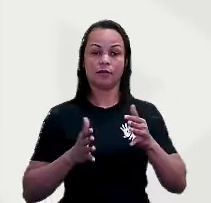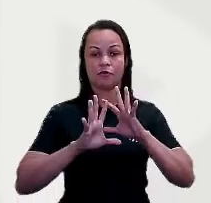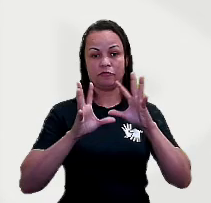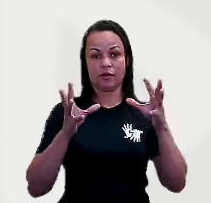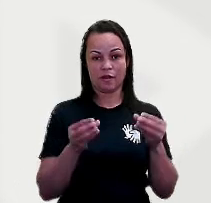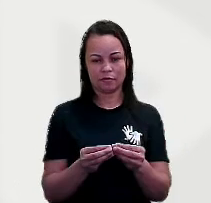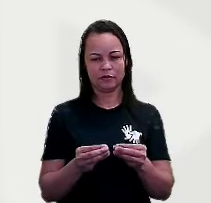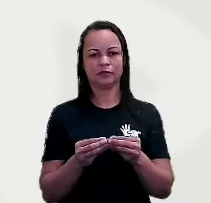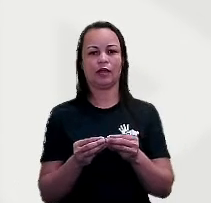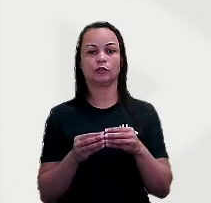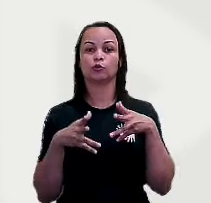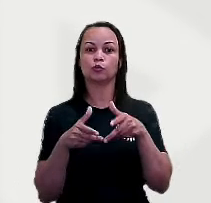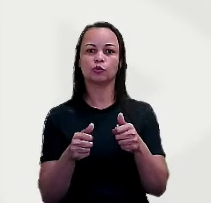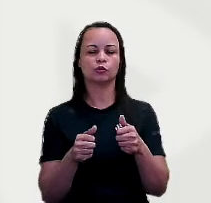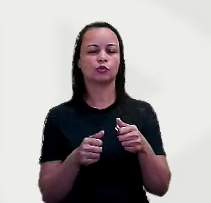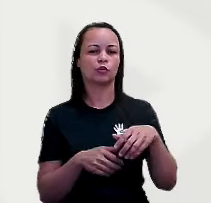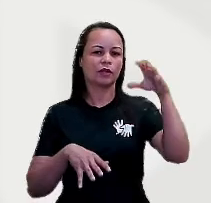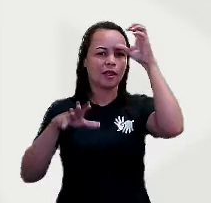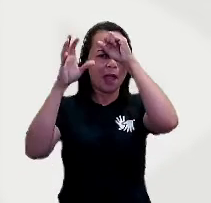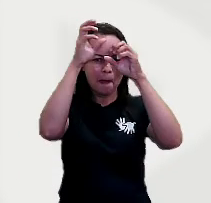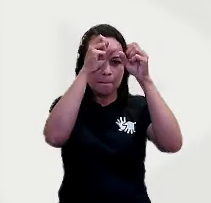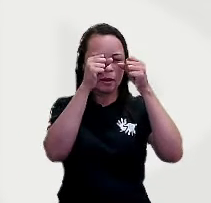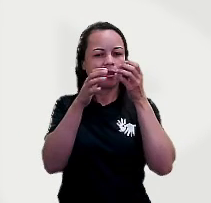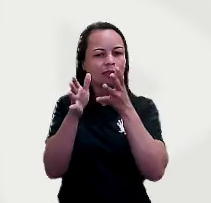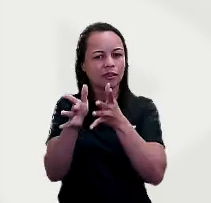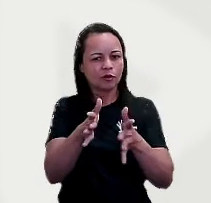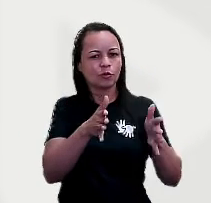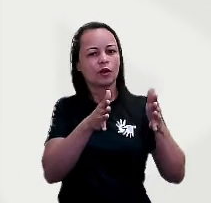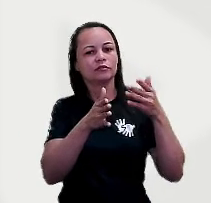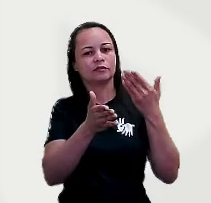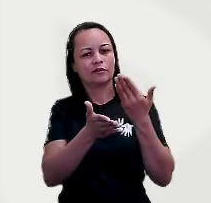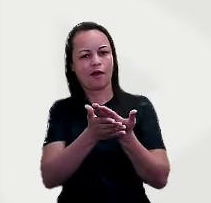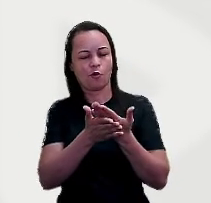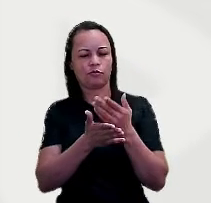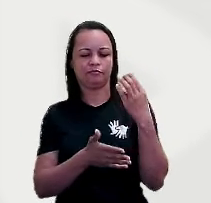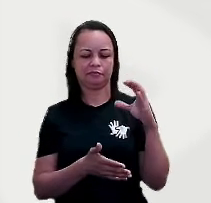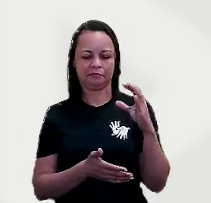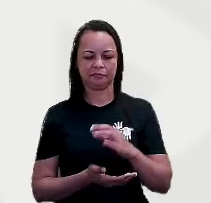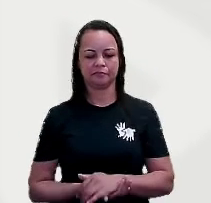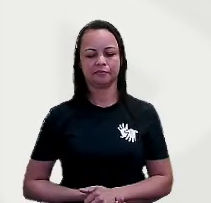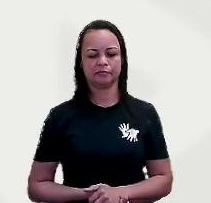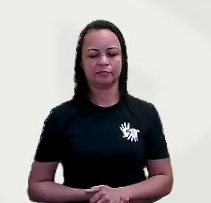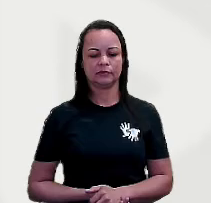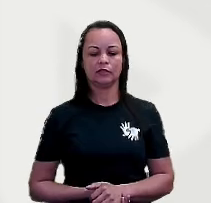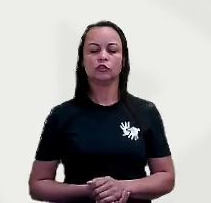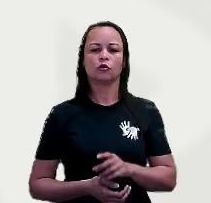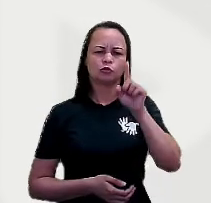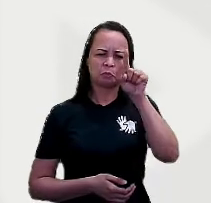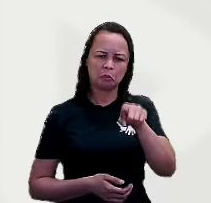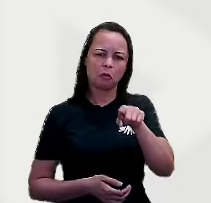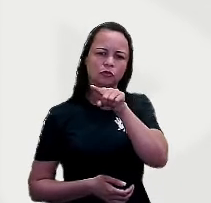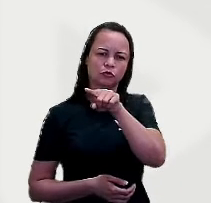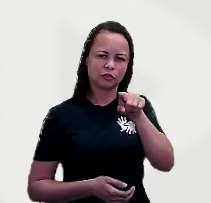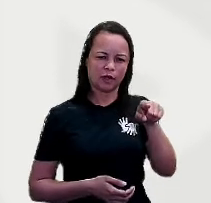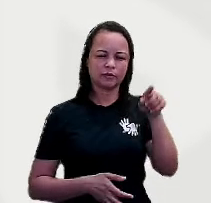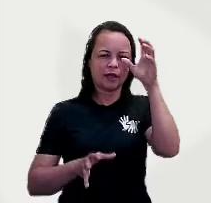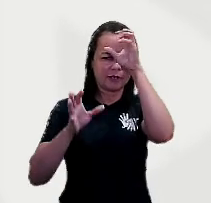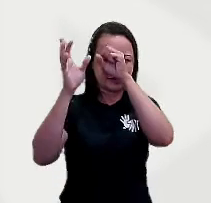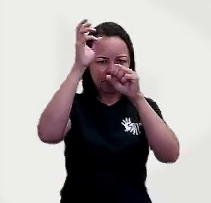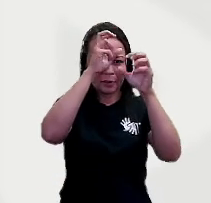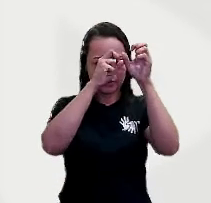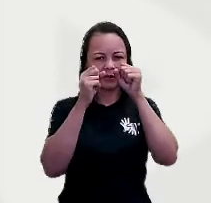tudo aquilo que a gente aprendeu ao longo da nossa aula de ciências. A gente aprendeu o que são os pontos cardeais,